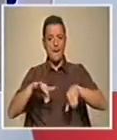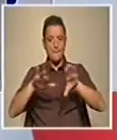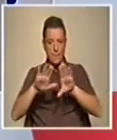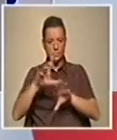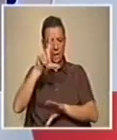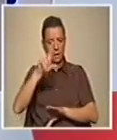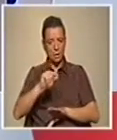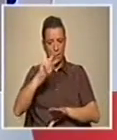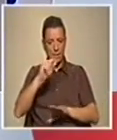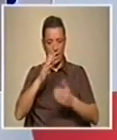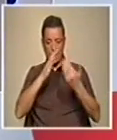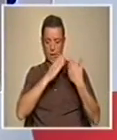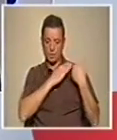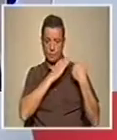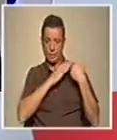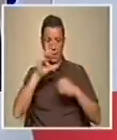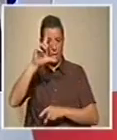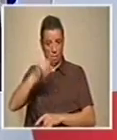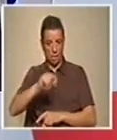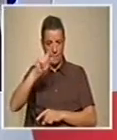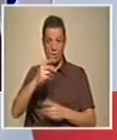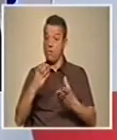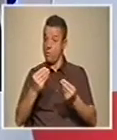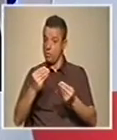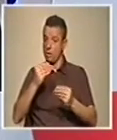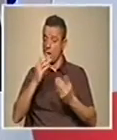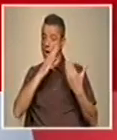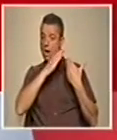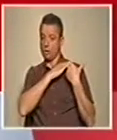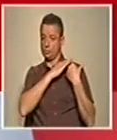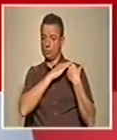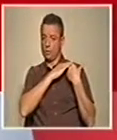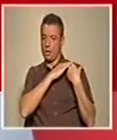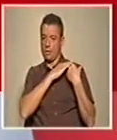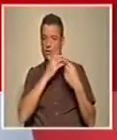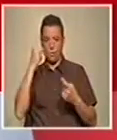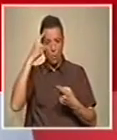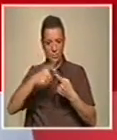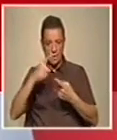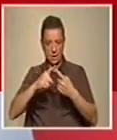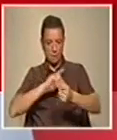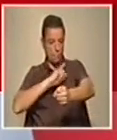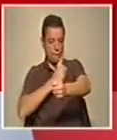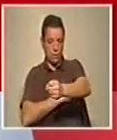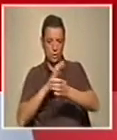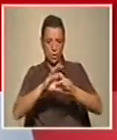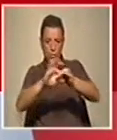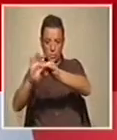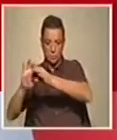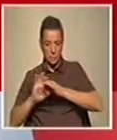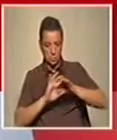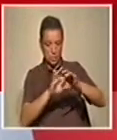acrescenta responsabilidades a este compromisso destas universidades. Eu acho que dá um sentido de missão muito mais forte do que as colaborações pontuais.